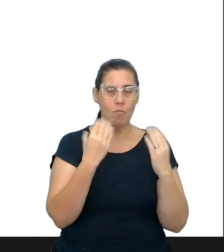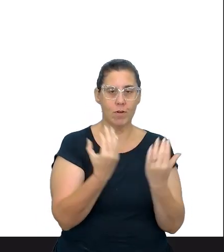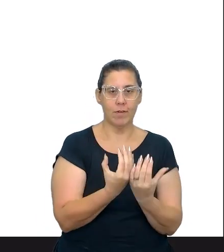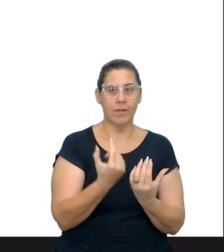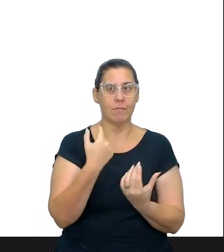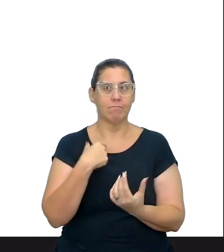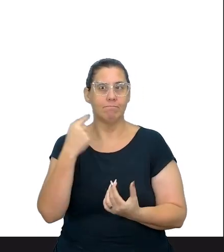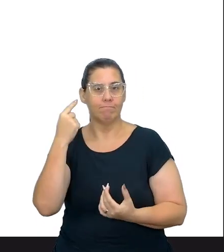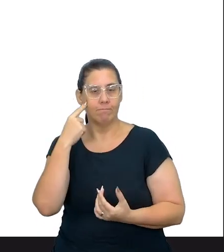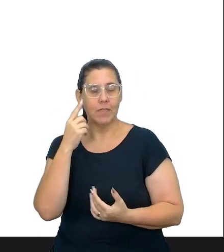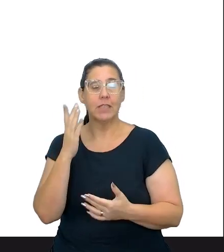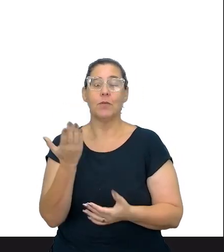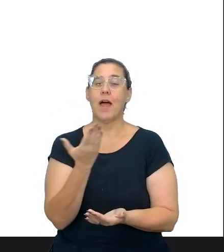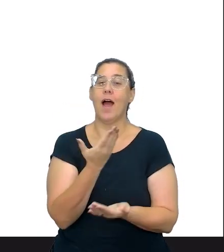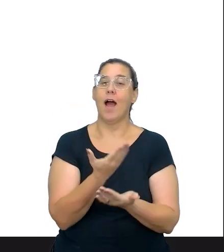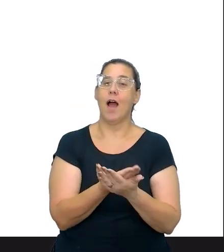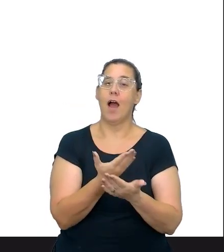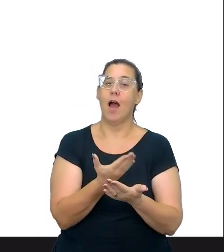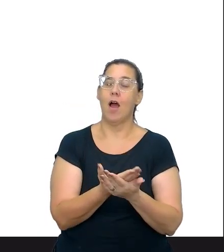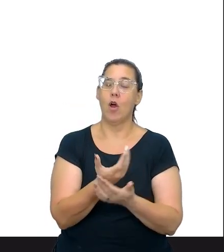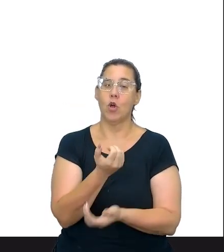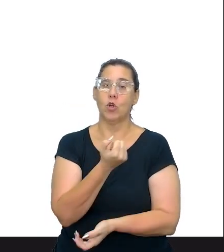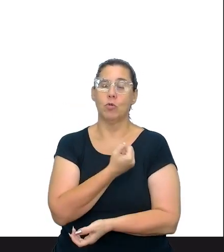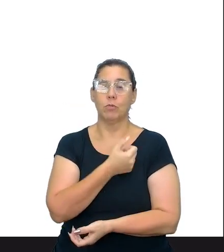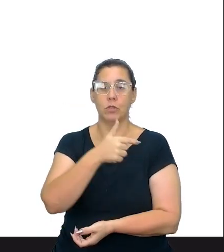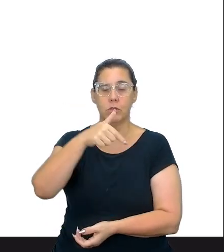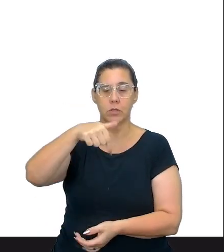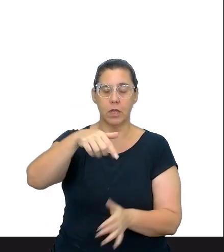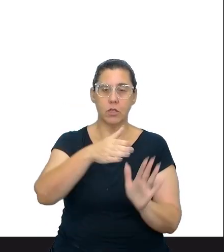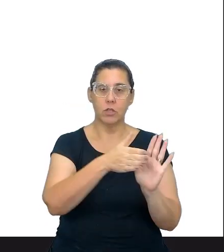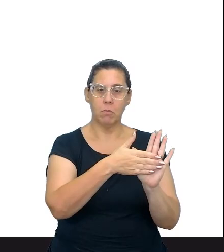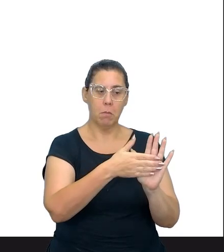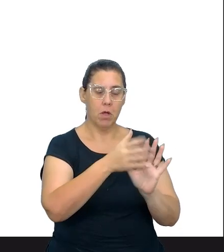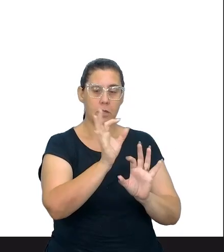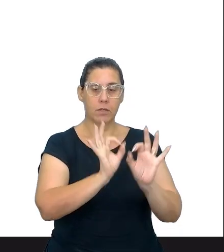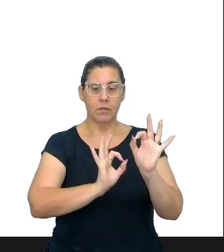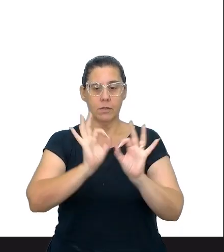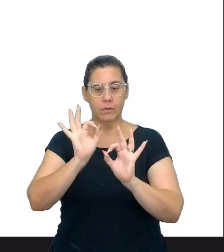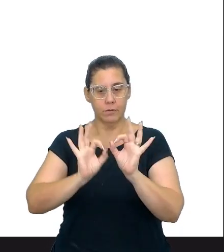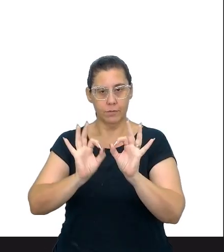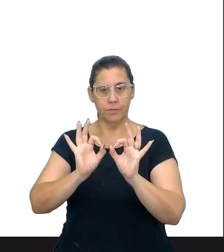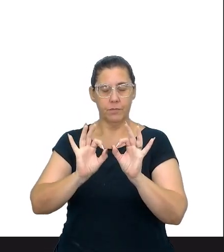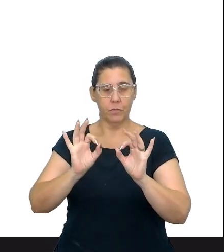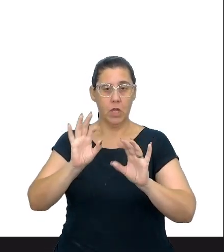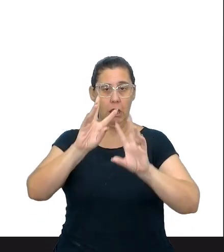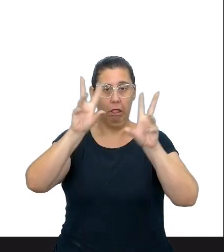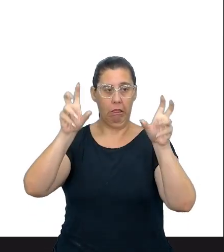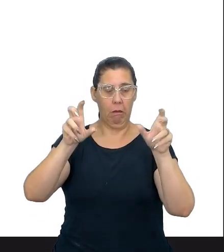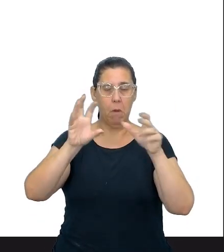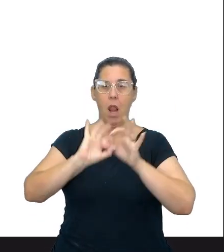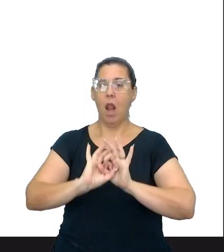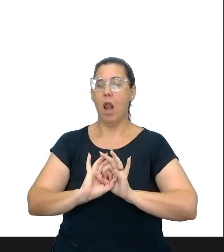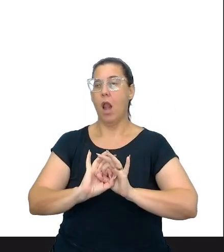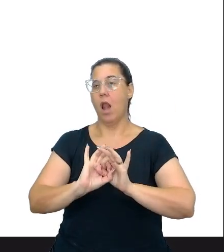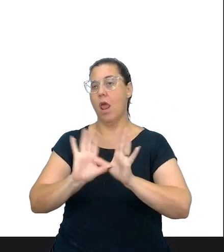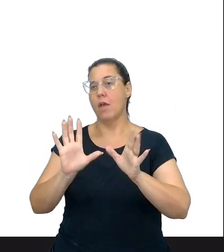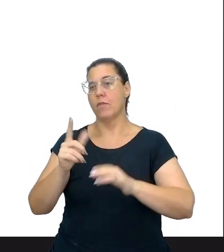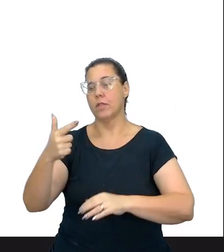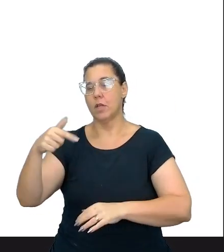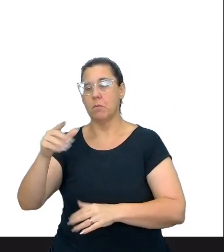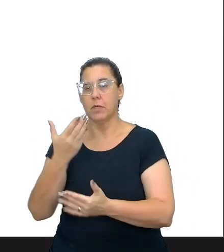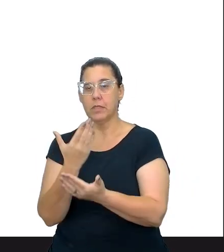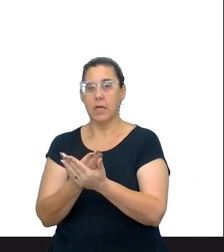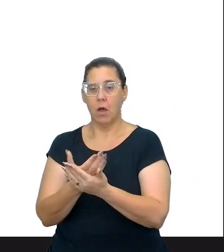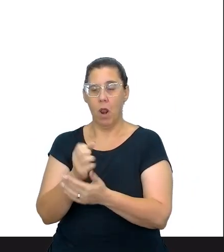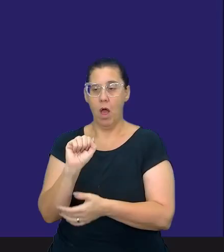sim, na aula 7, aí é proposto deles fazerem essa produção, o tema é livre, né? Porque depois na aula 8 eles vão